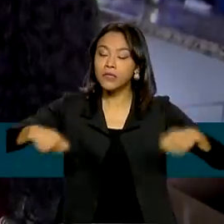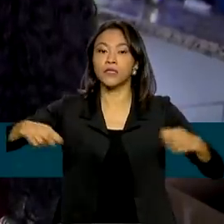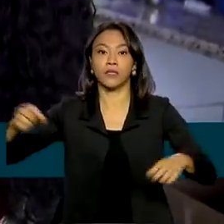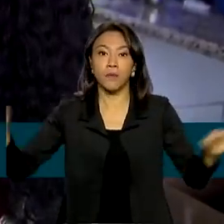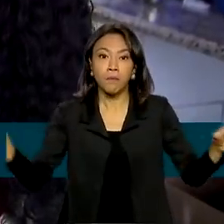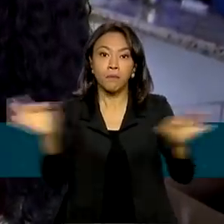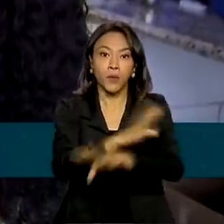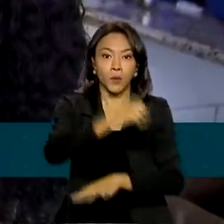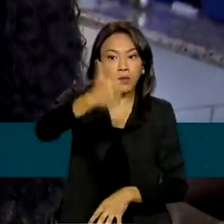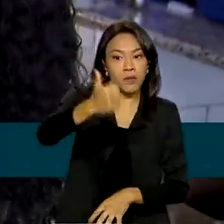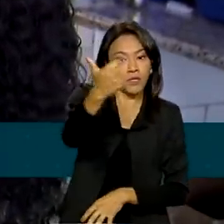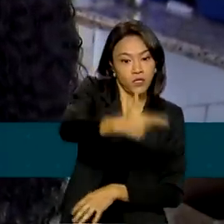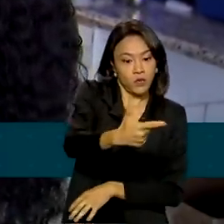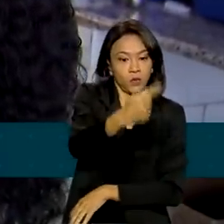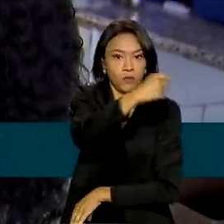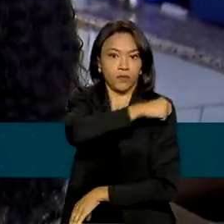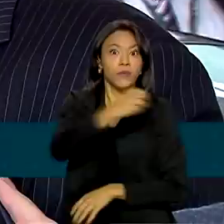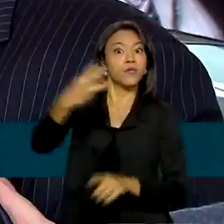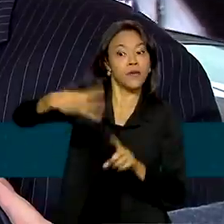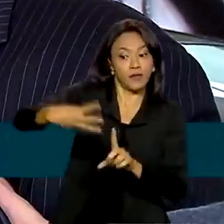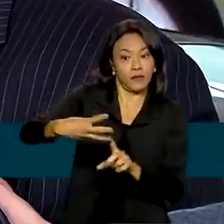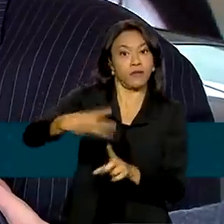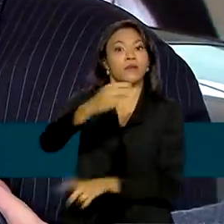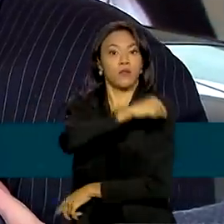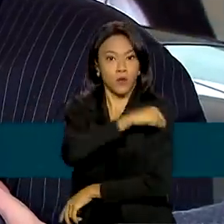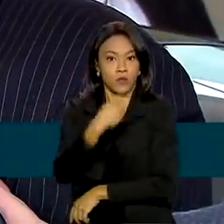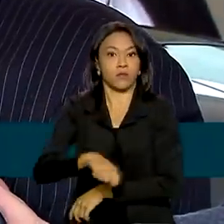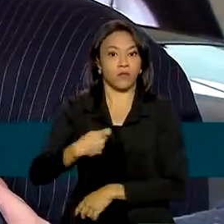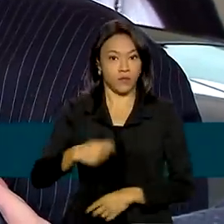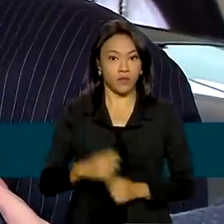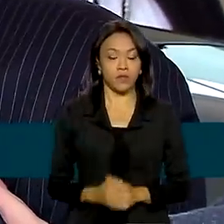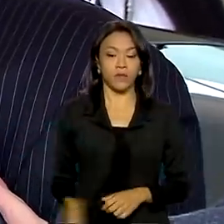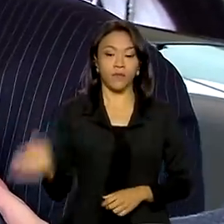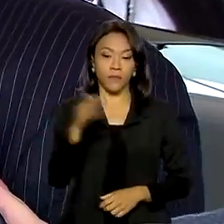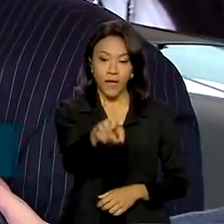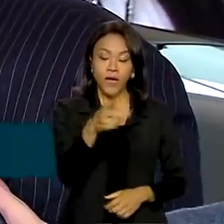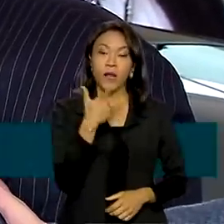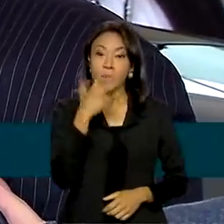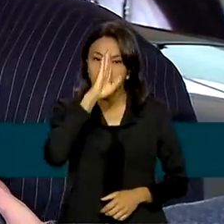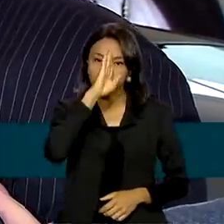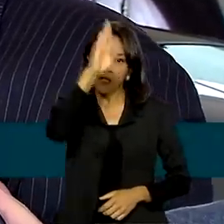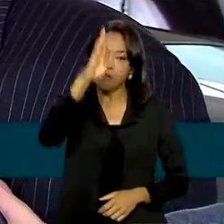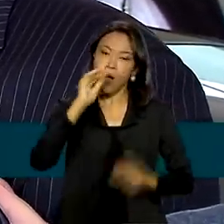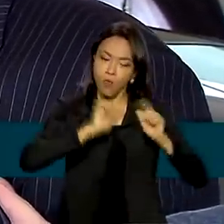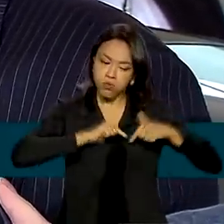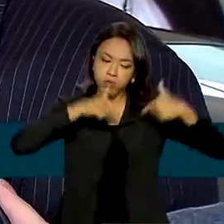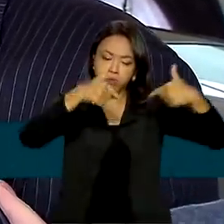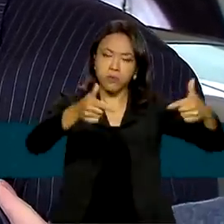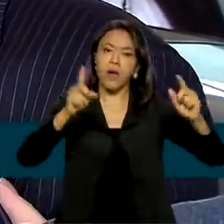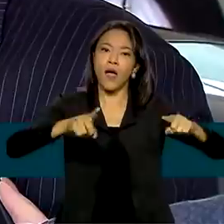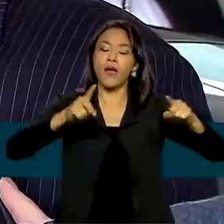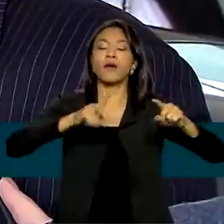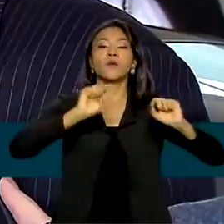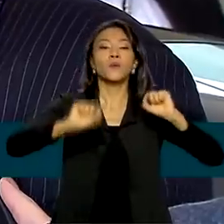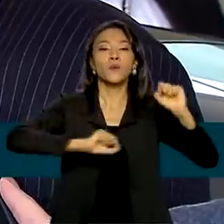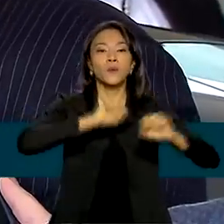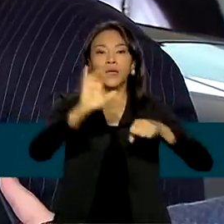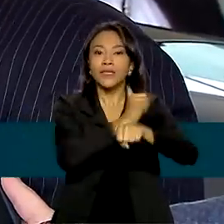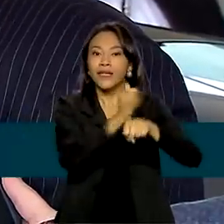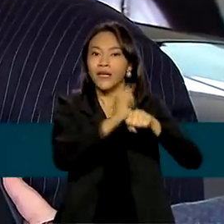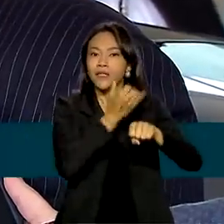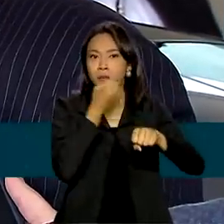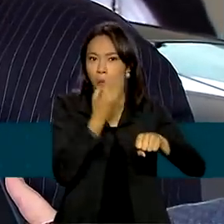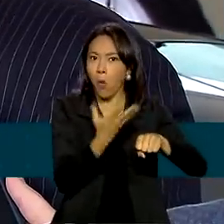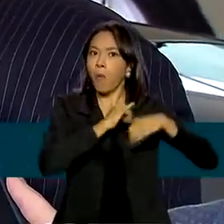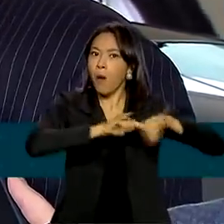também tomem a dose de reforço. A principal ação, sem dúvida, é a campanha de vacinação, ampliar a